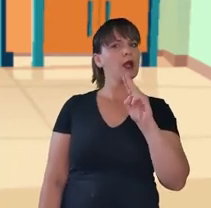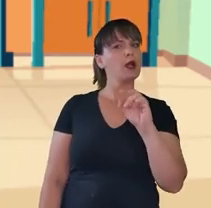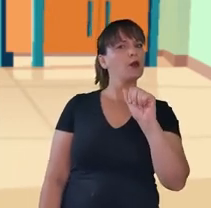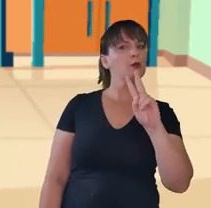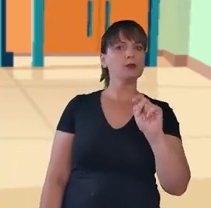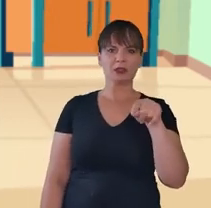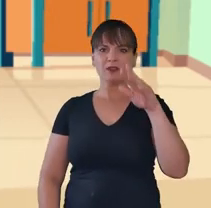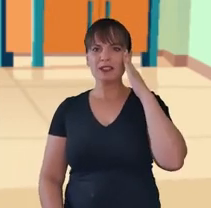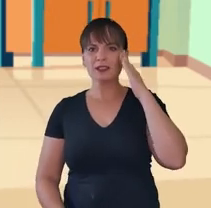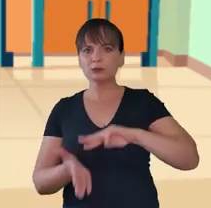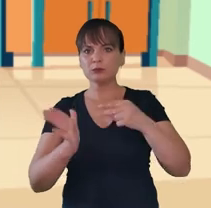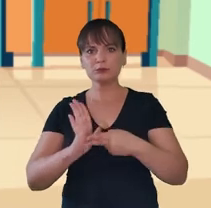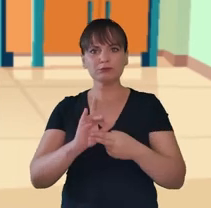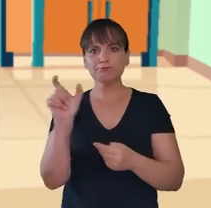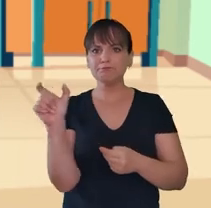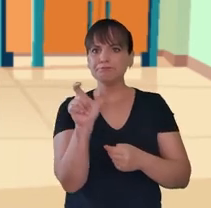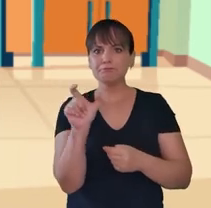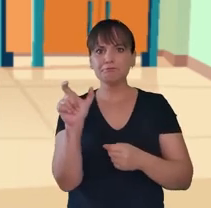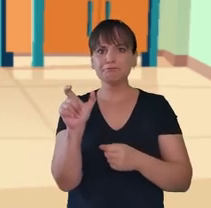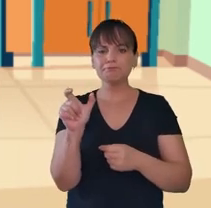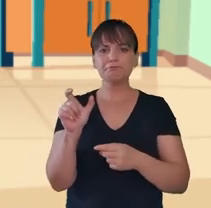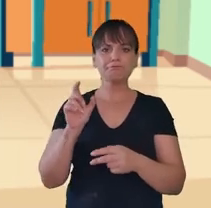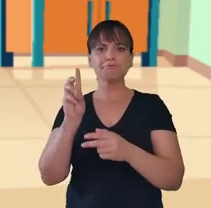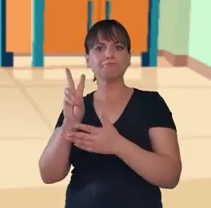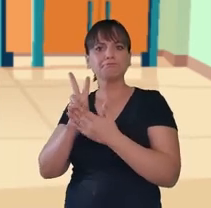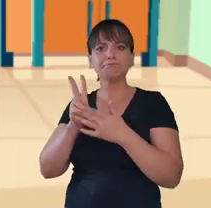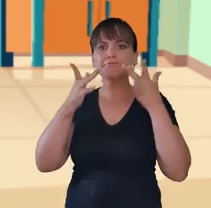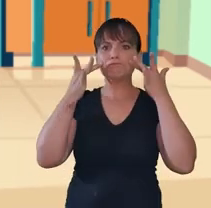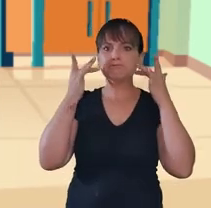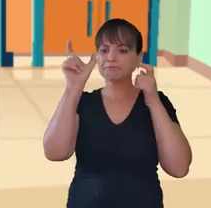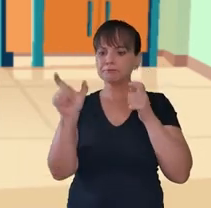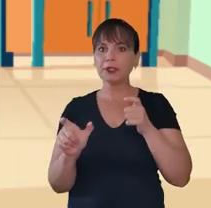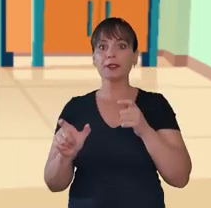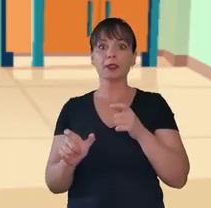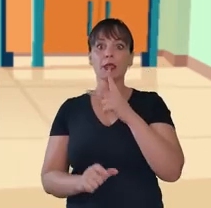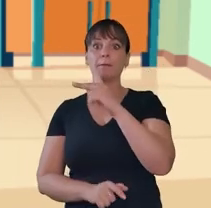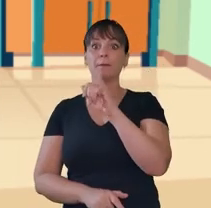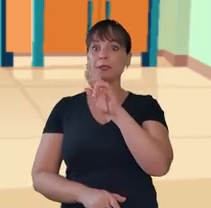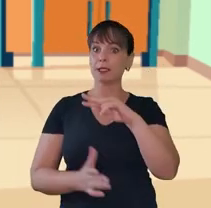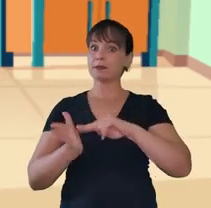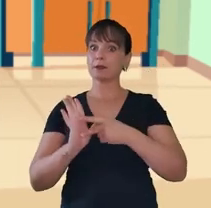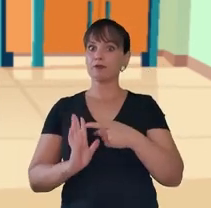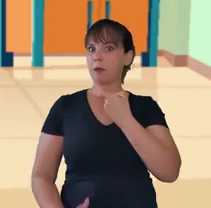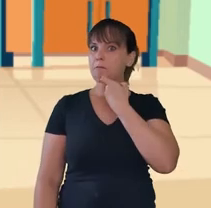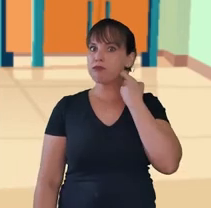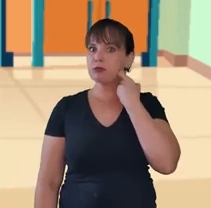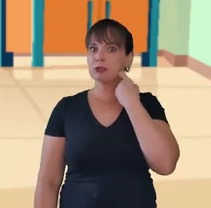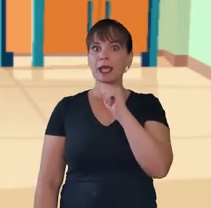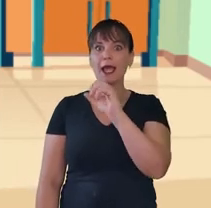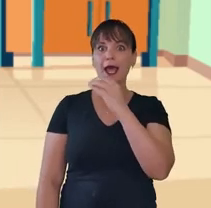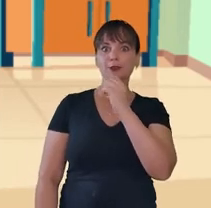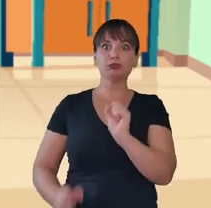E sabem o significado das palavras em tupi-guarani? Pira é peixe. Açu, grande.